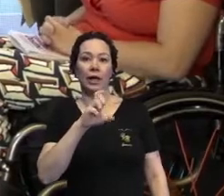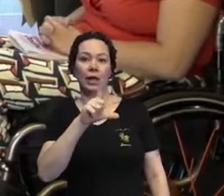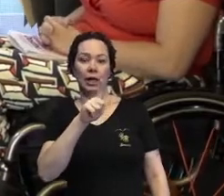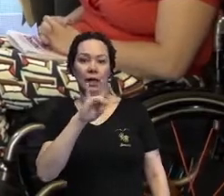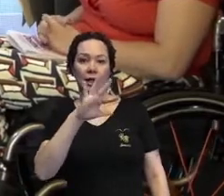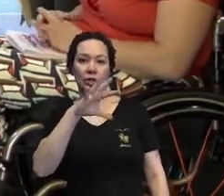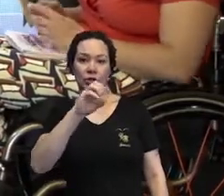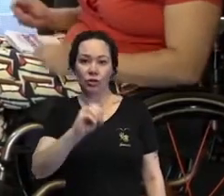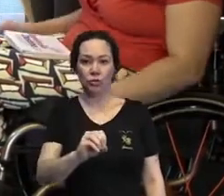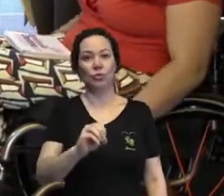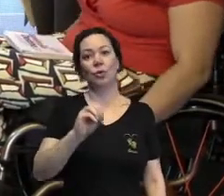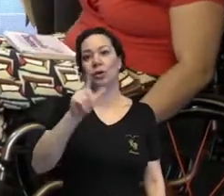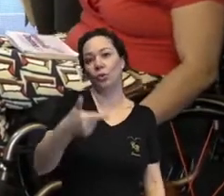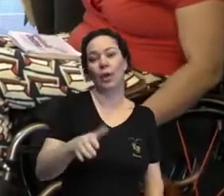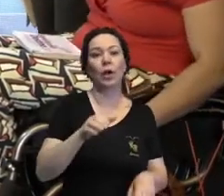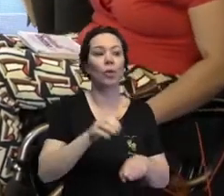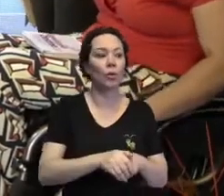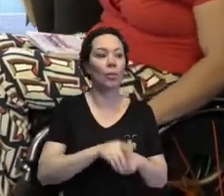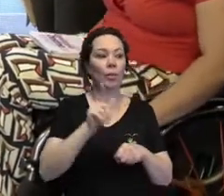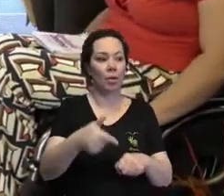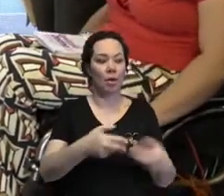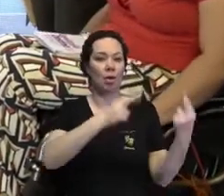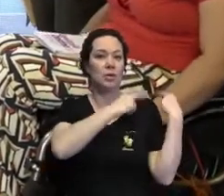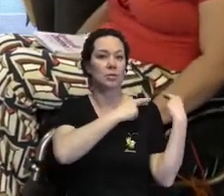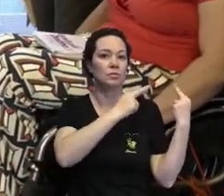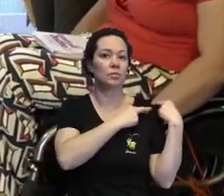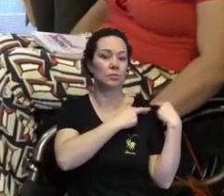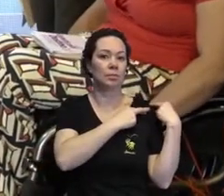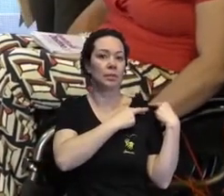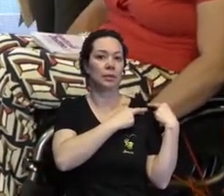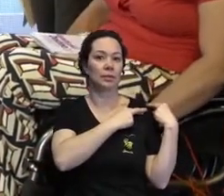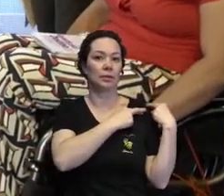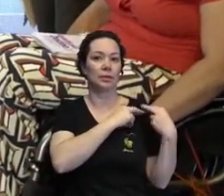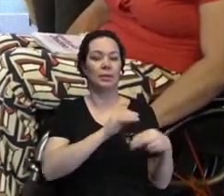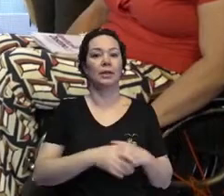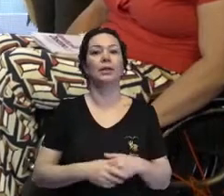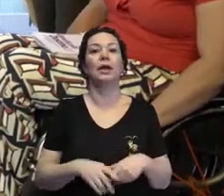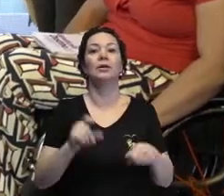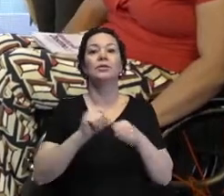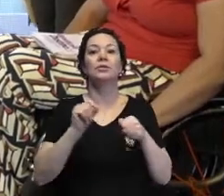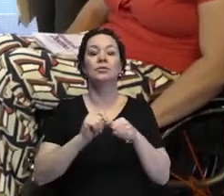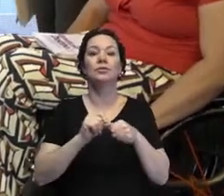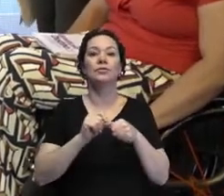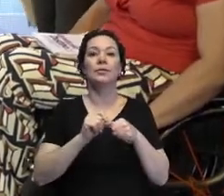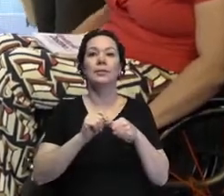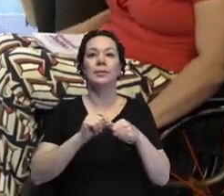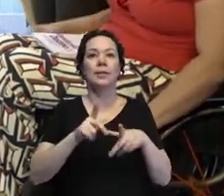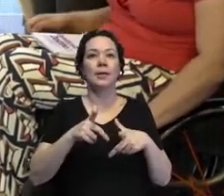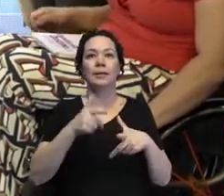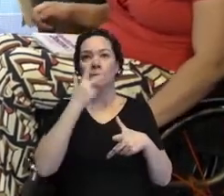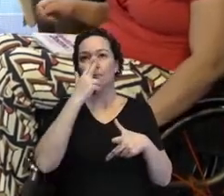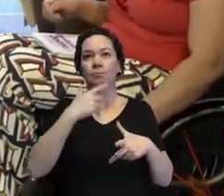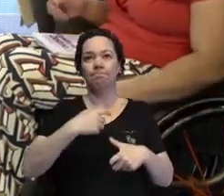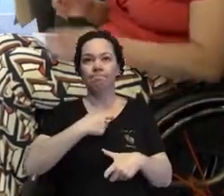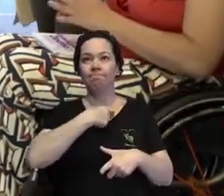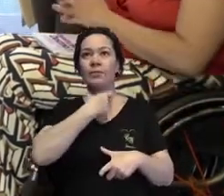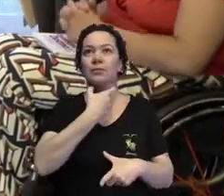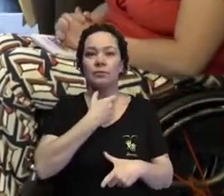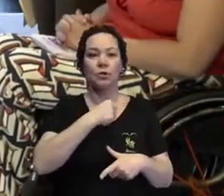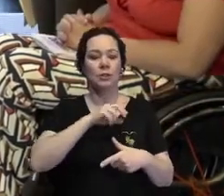é sobre responsabilidade. Nós temos responsabilidade de trazer a voz para muitos outros grupos